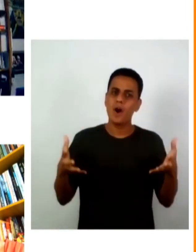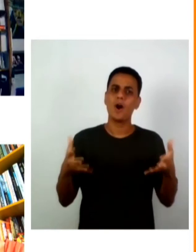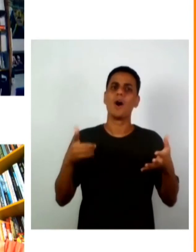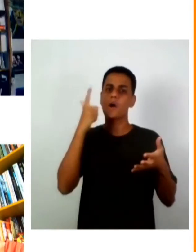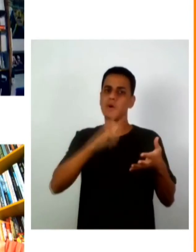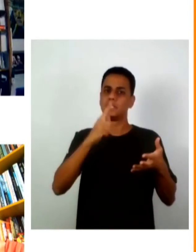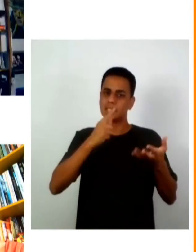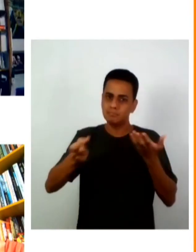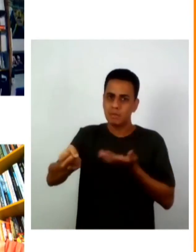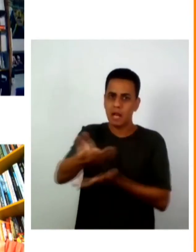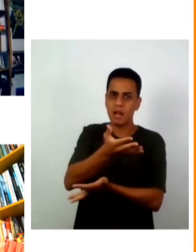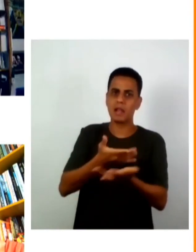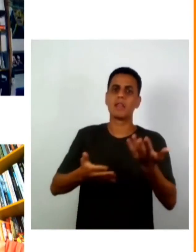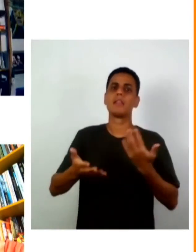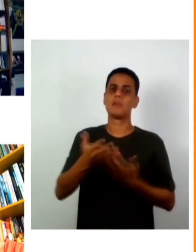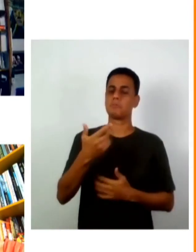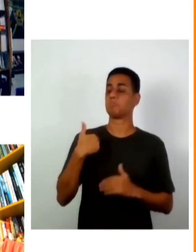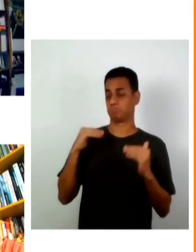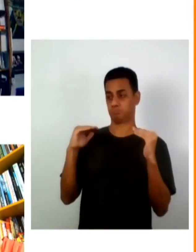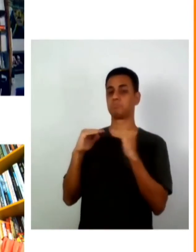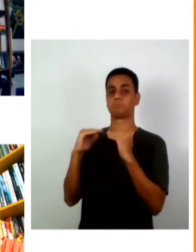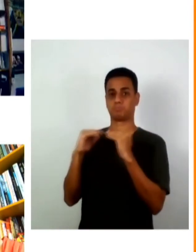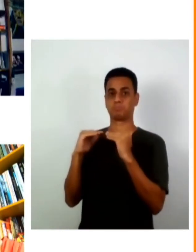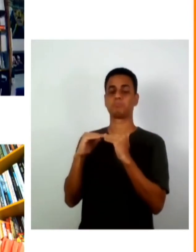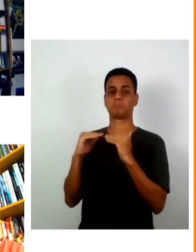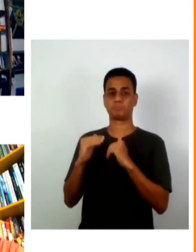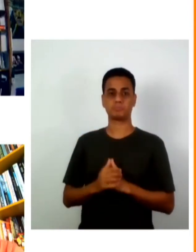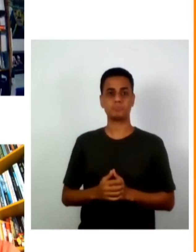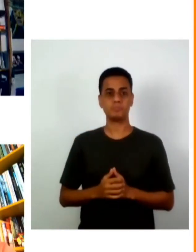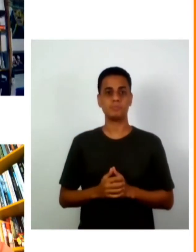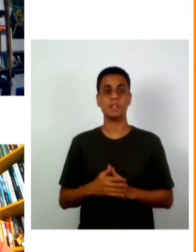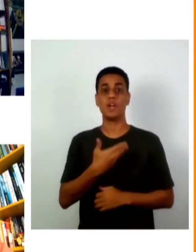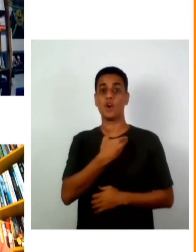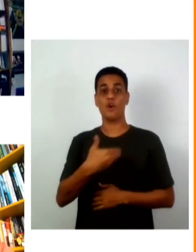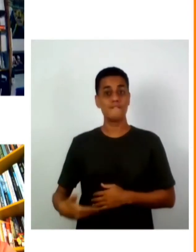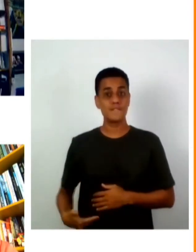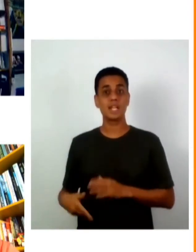nós podemos ter alguma influência ou também governos locais